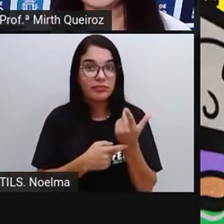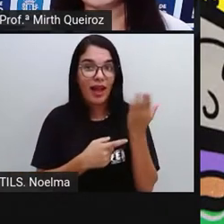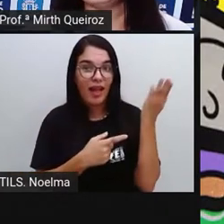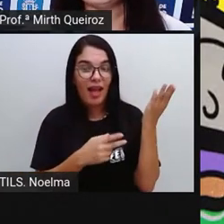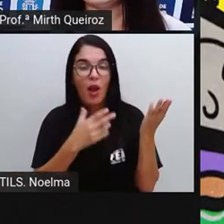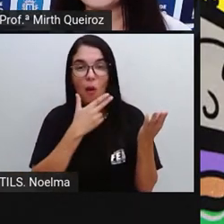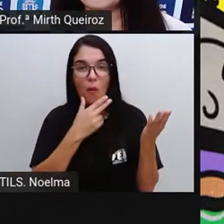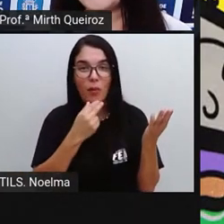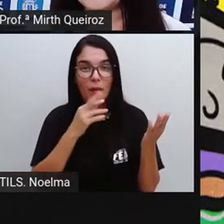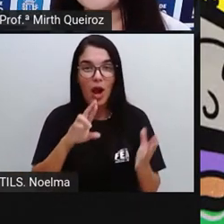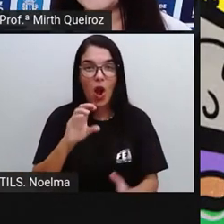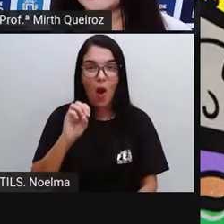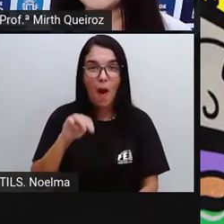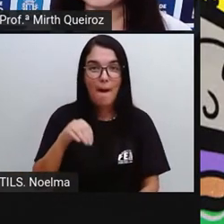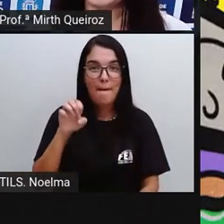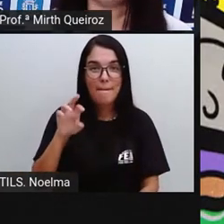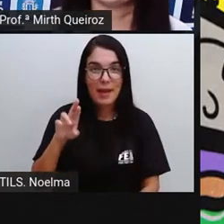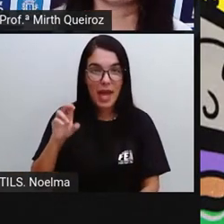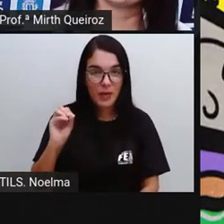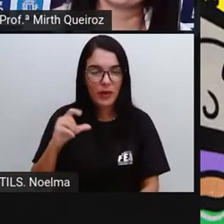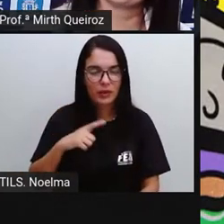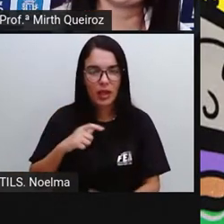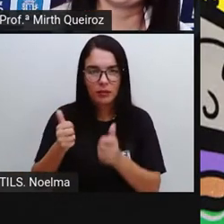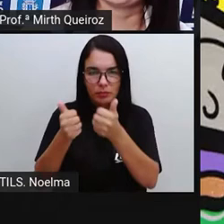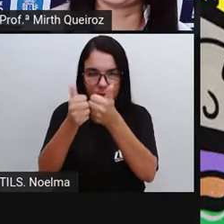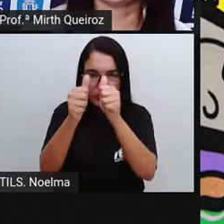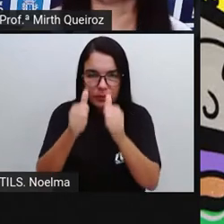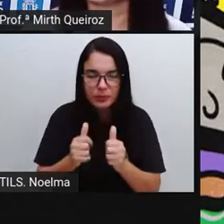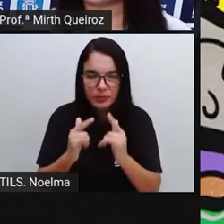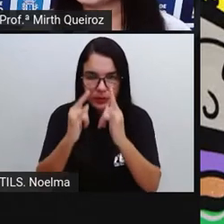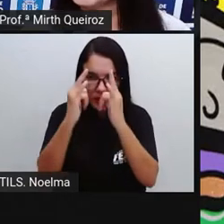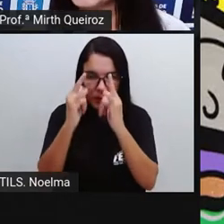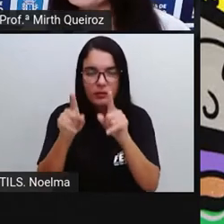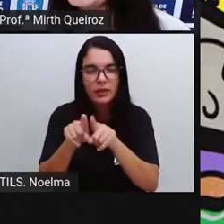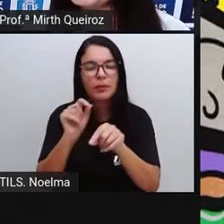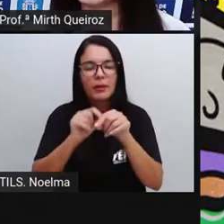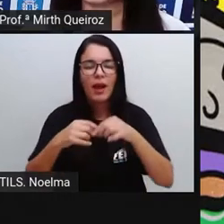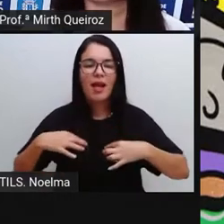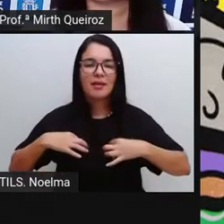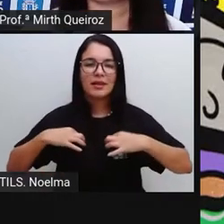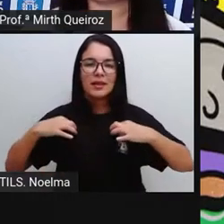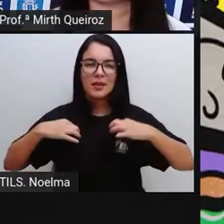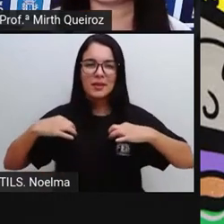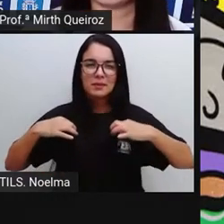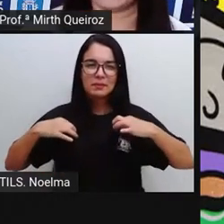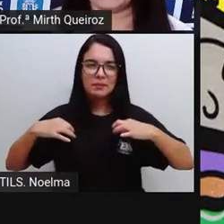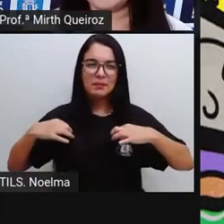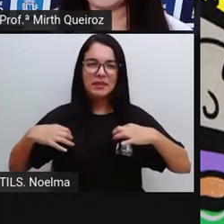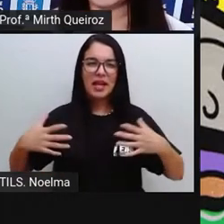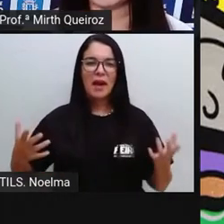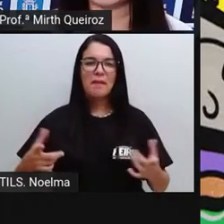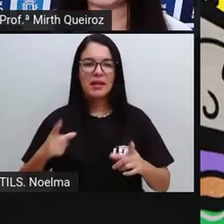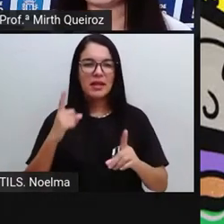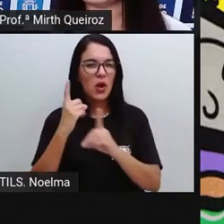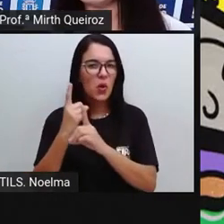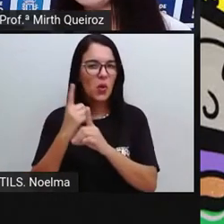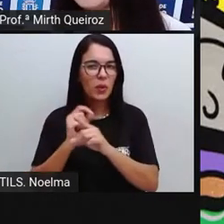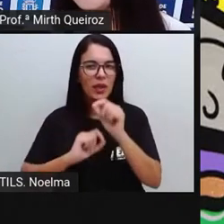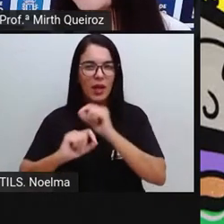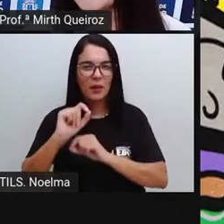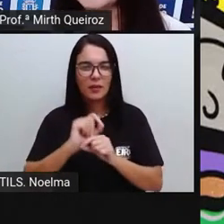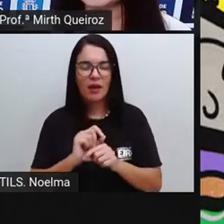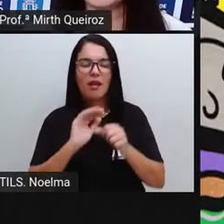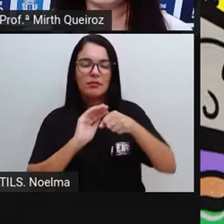Brito, não somente em museus, mas também em estampas de camisas, nós vamos encontrar também em